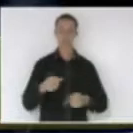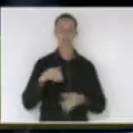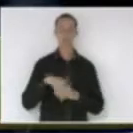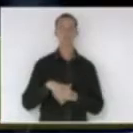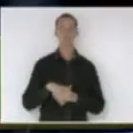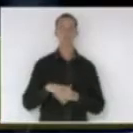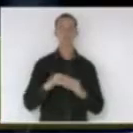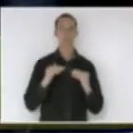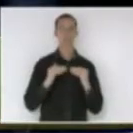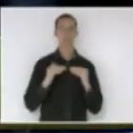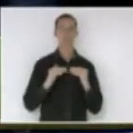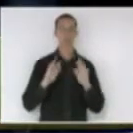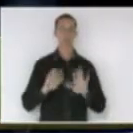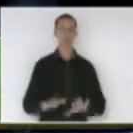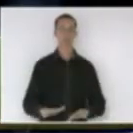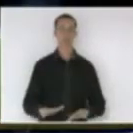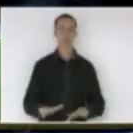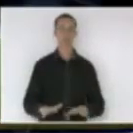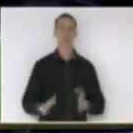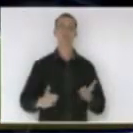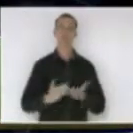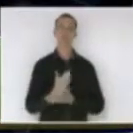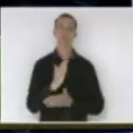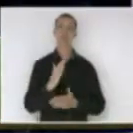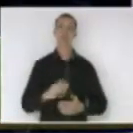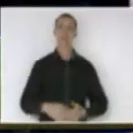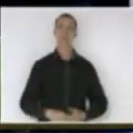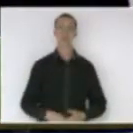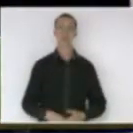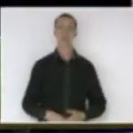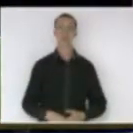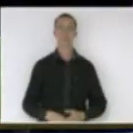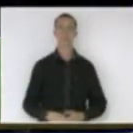votação quem tiver de acordo permaneça como está aprovado